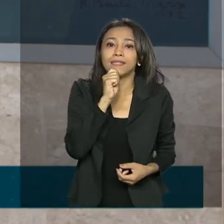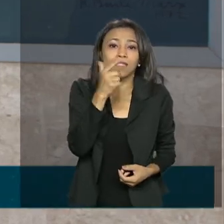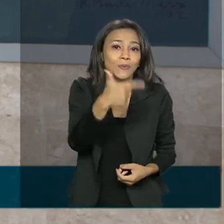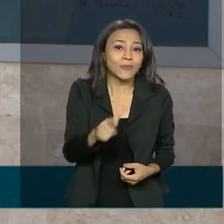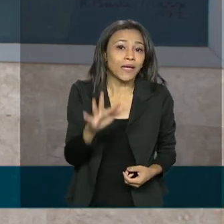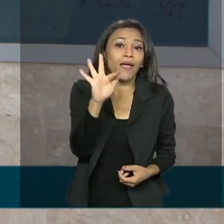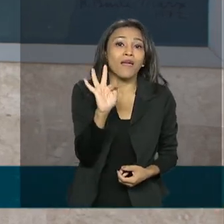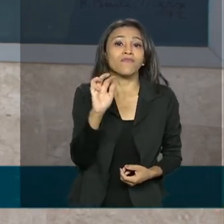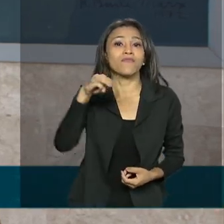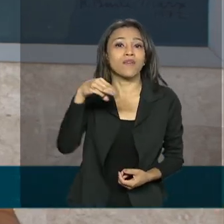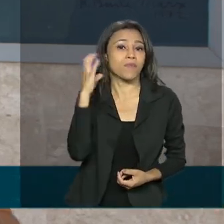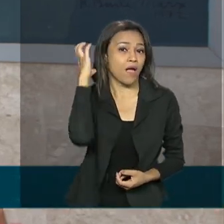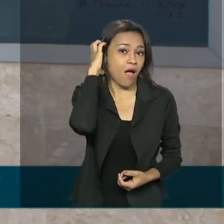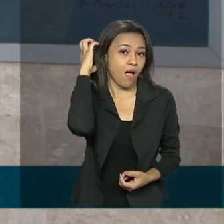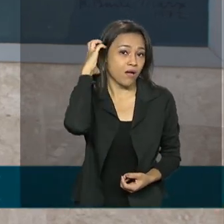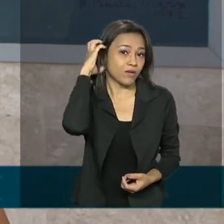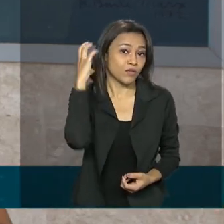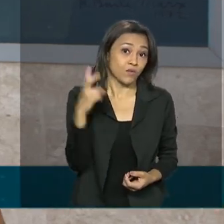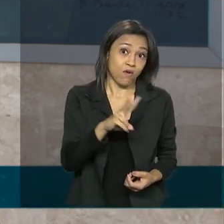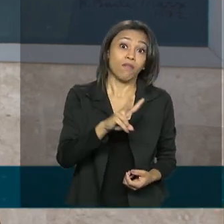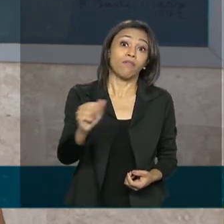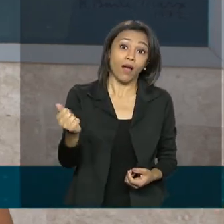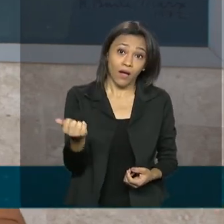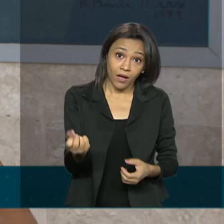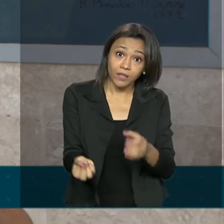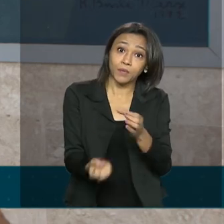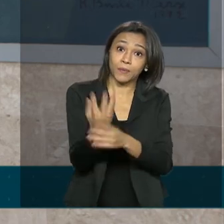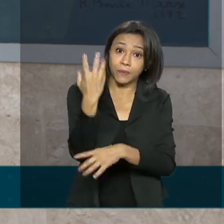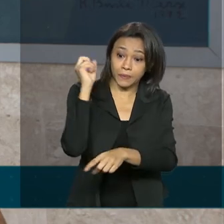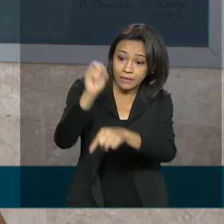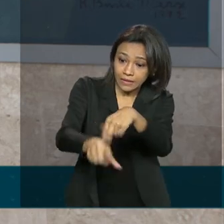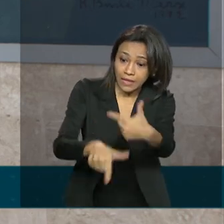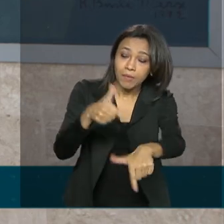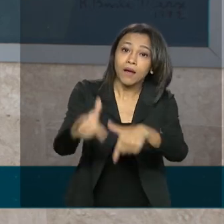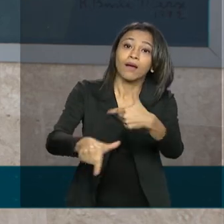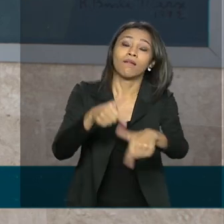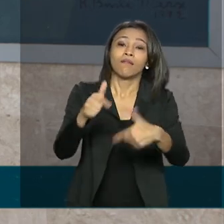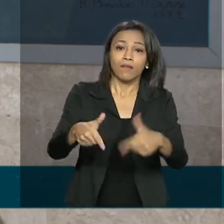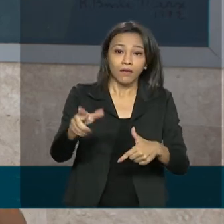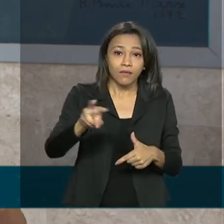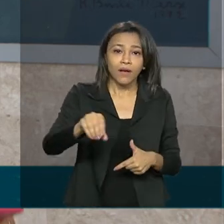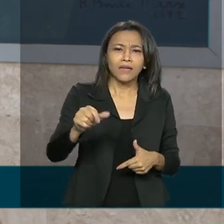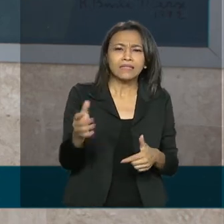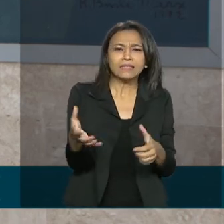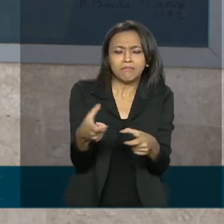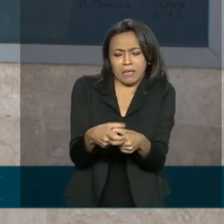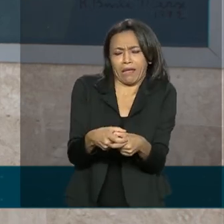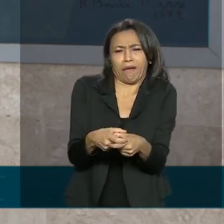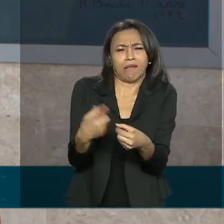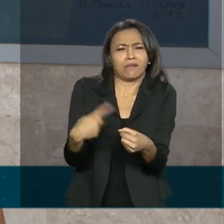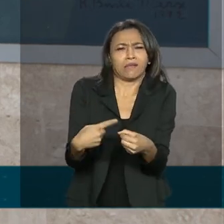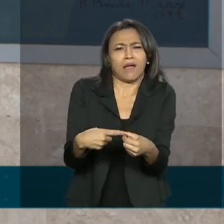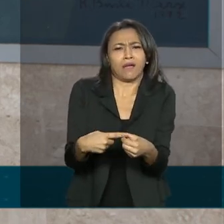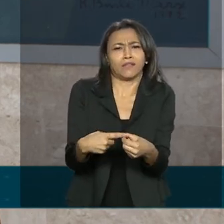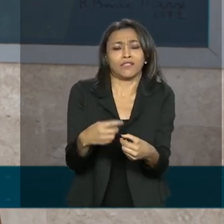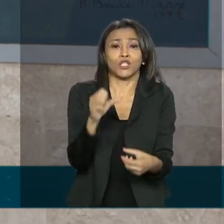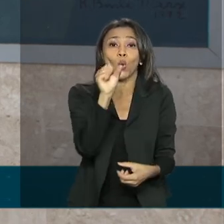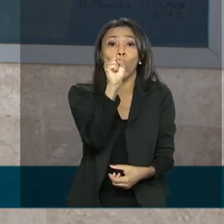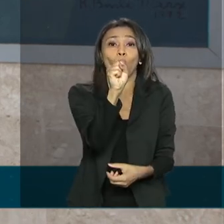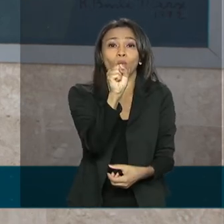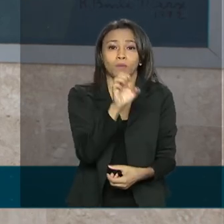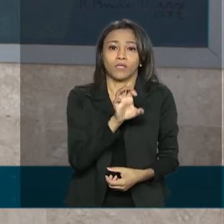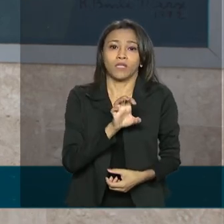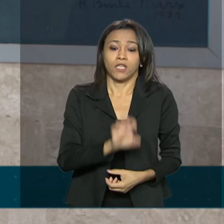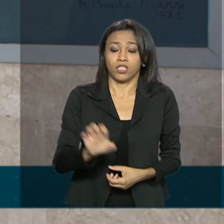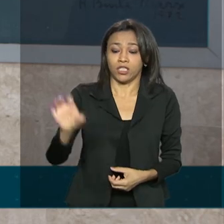FM. A medida deve gerar empregos e também investimentos a cidades pequenas de pelo menos 8 estados da Amazônia